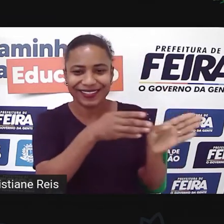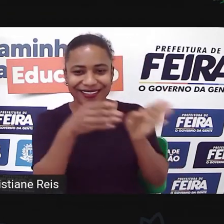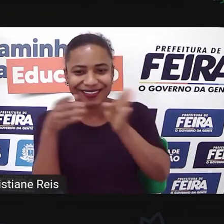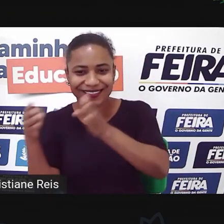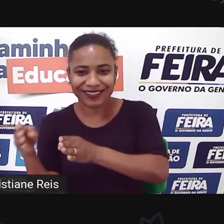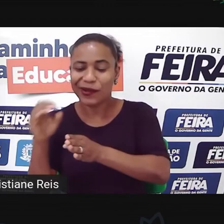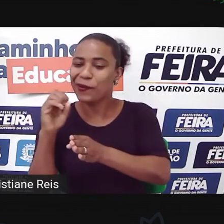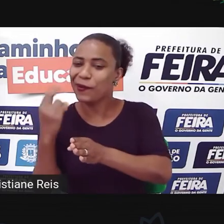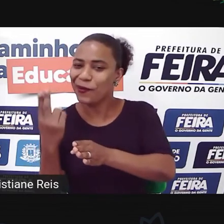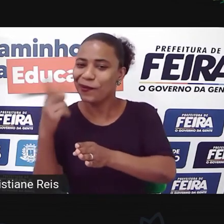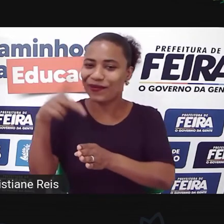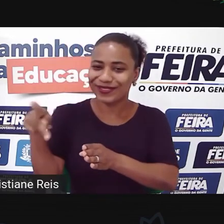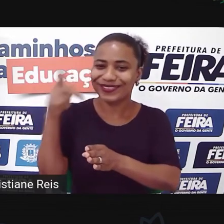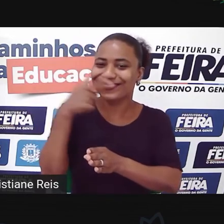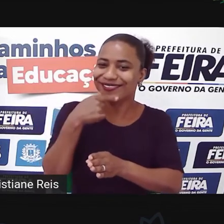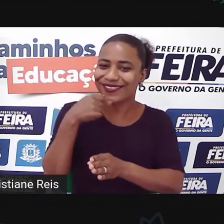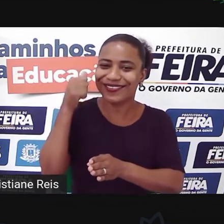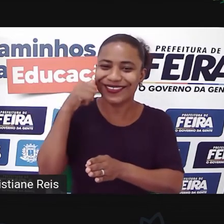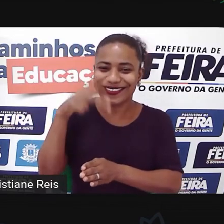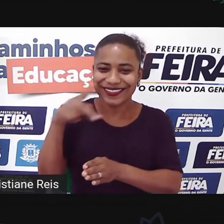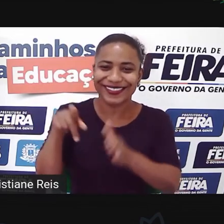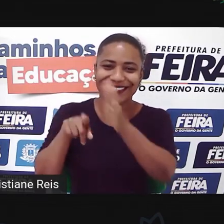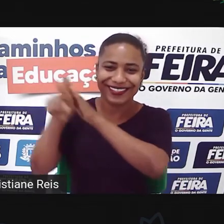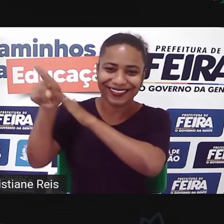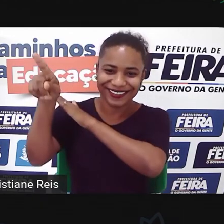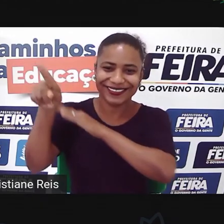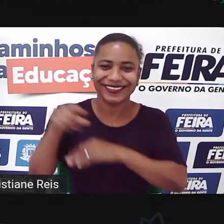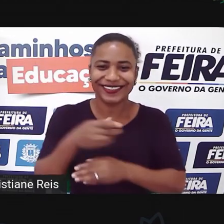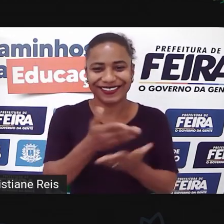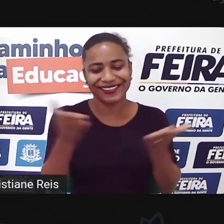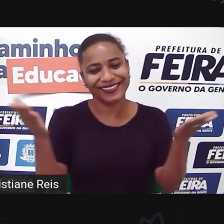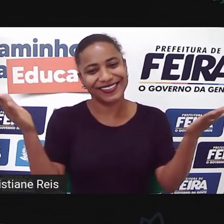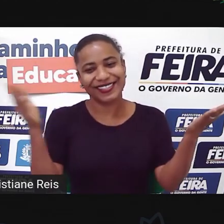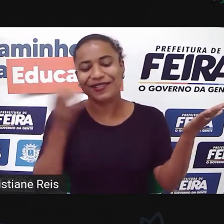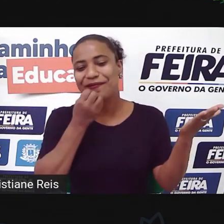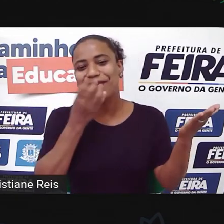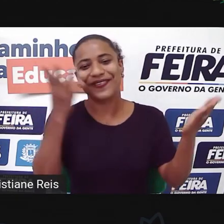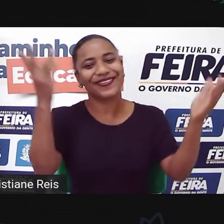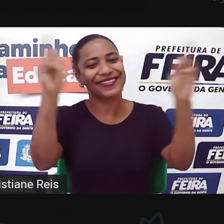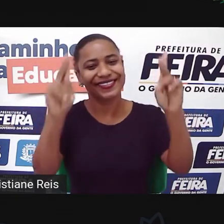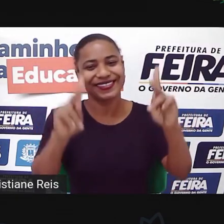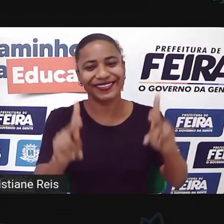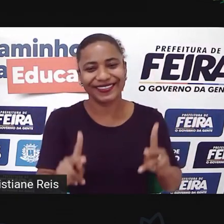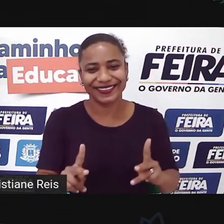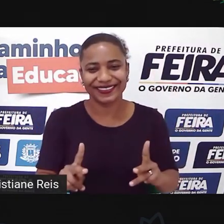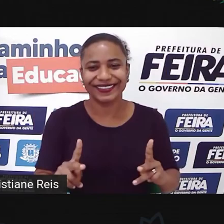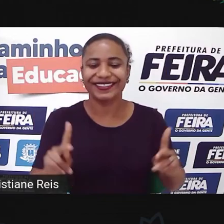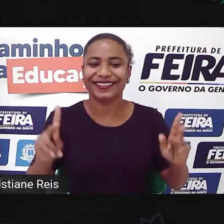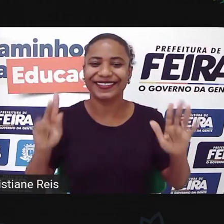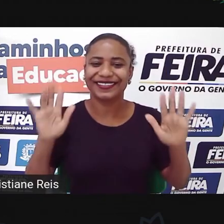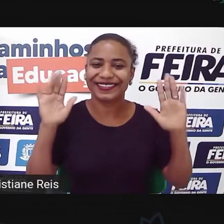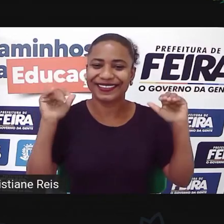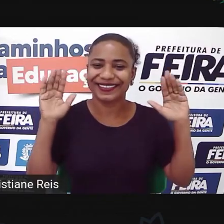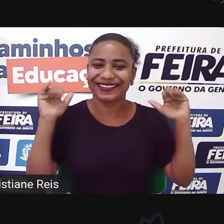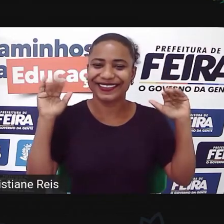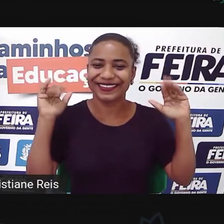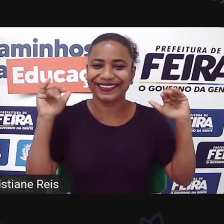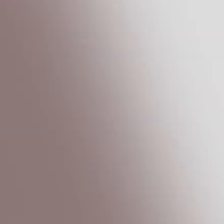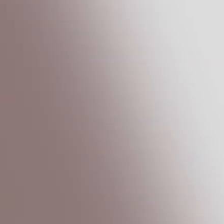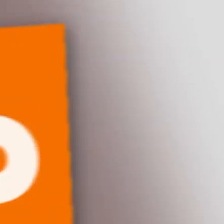pergunta pro professor ou a professora de vocês, um beijão, muita luz, né, na vida de vocês, até a nossa próxima aula.